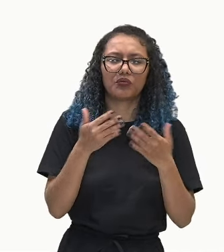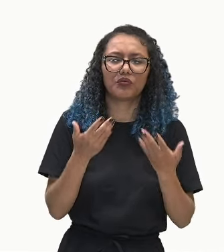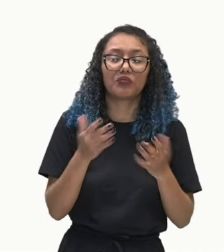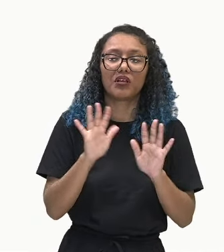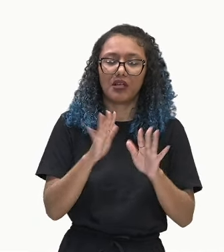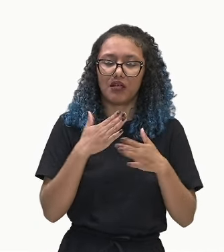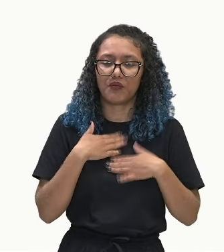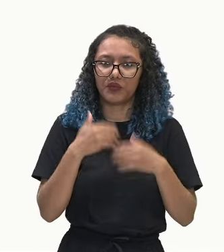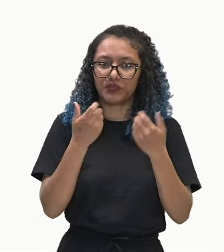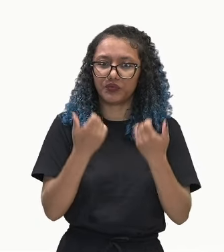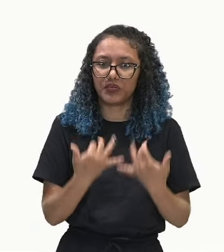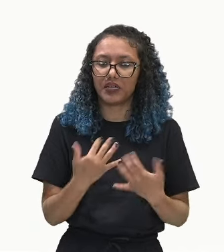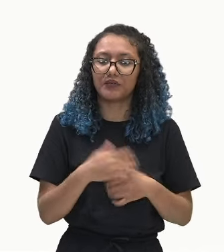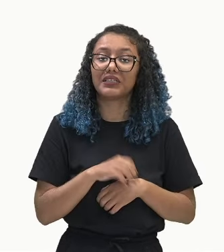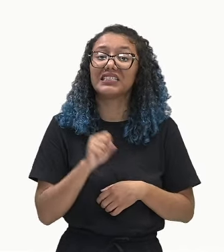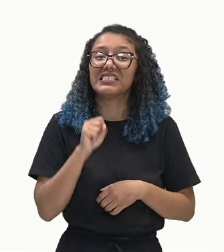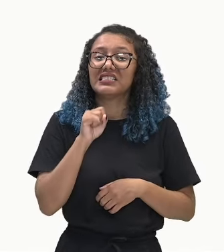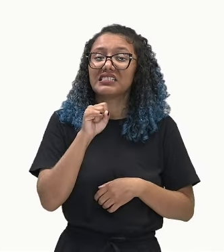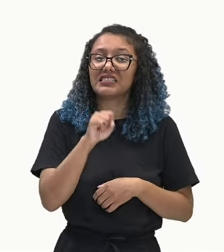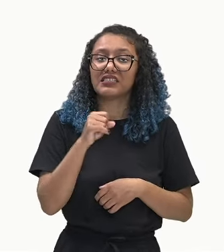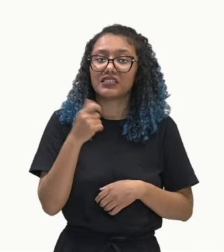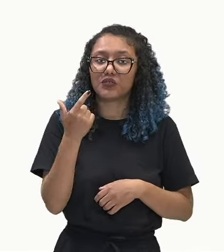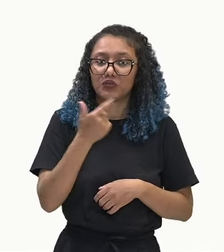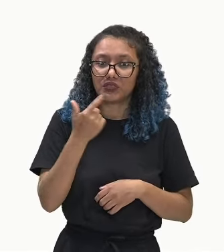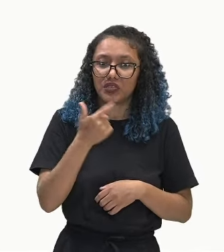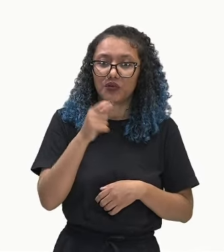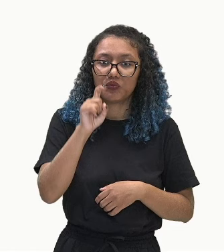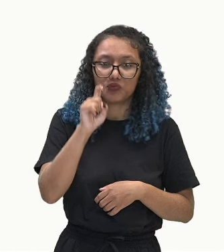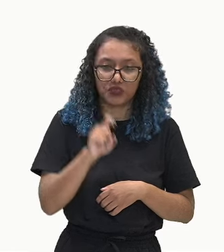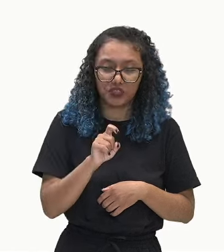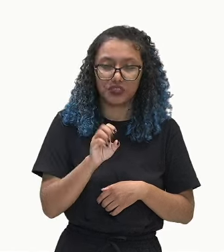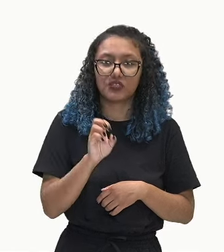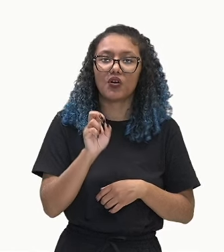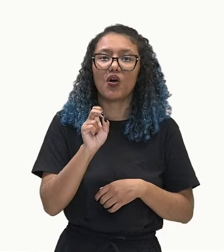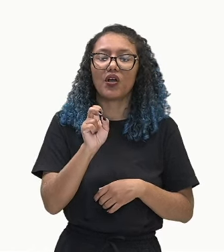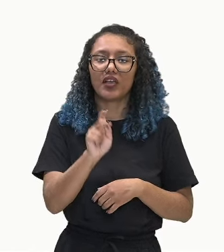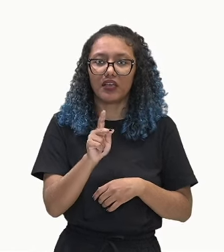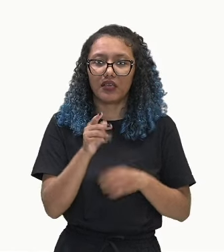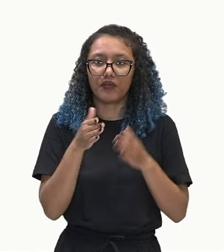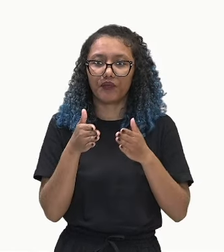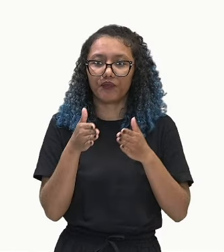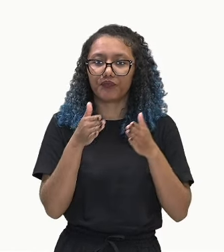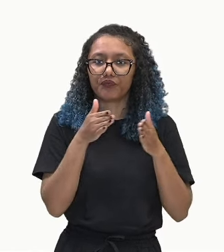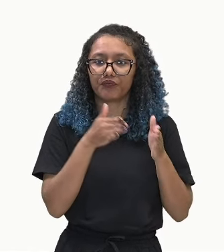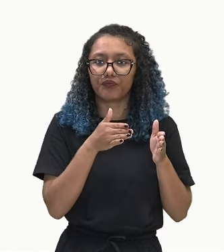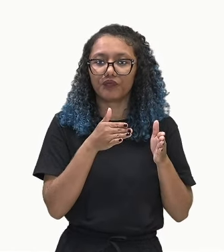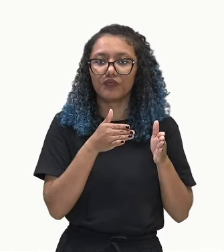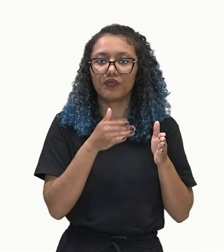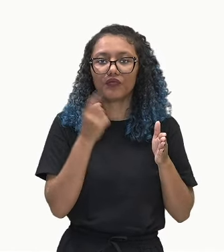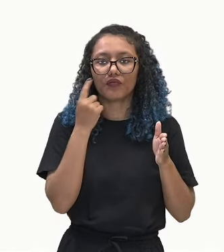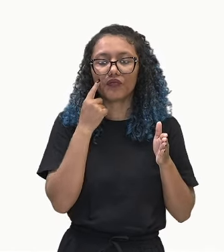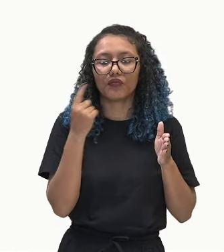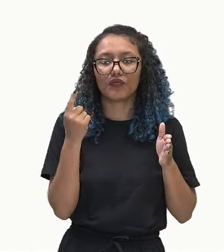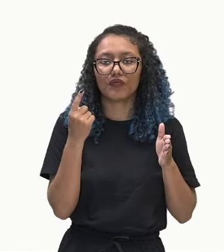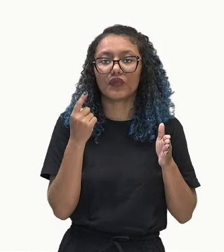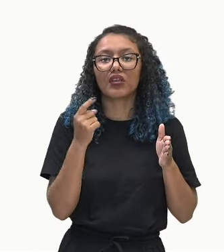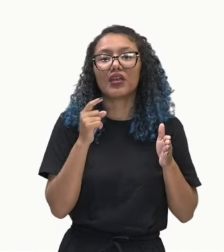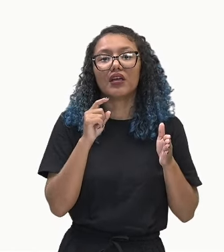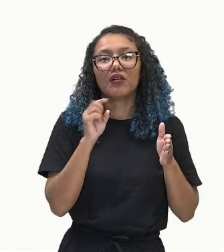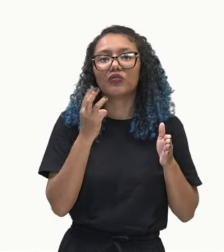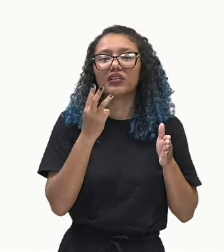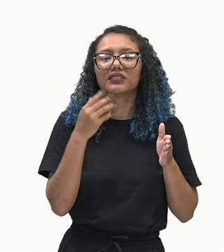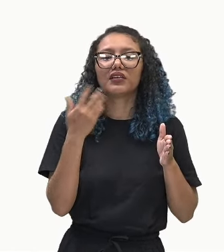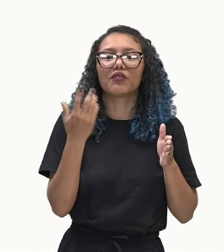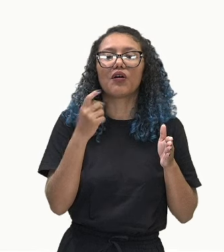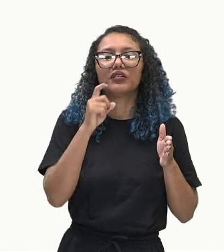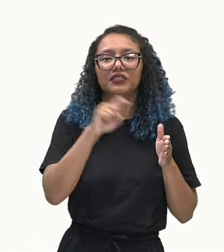Se o termo do meio é x, o próximo termo vai ser quem? Vai ser esse termo que é x mais